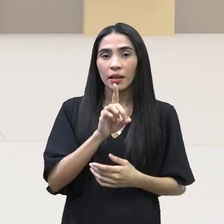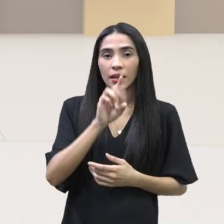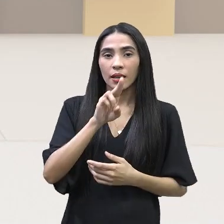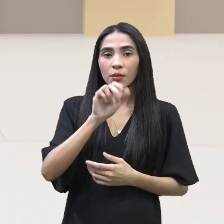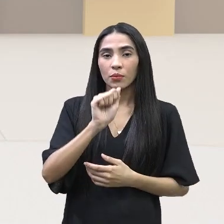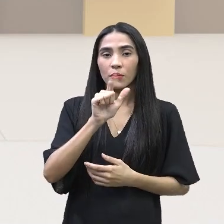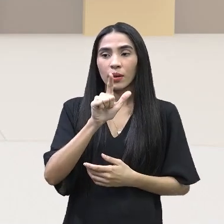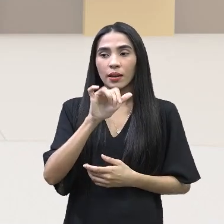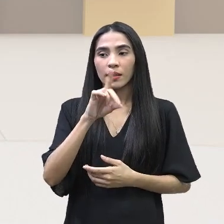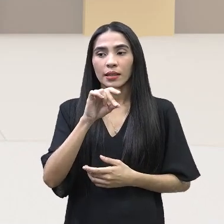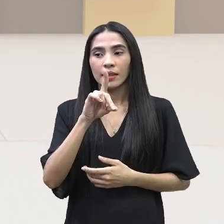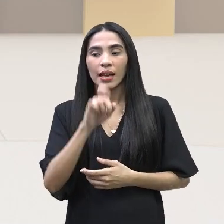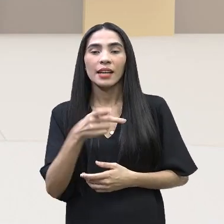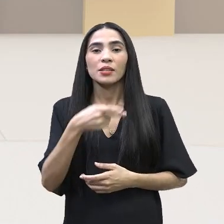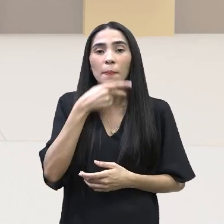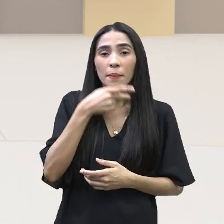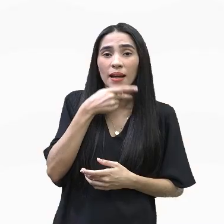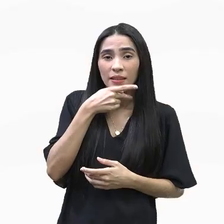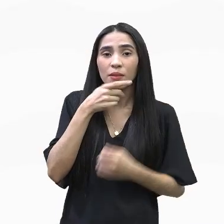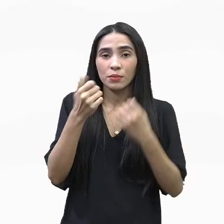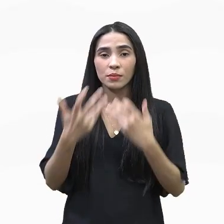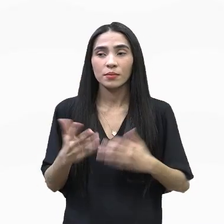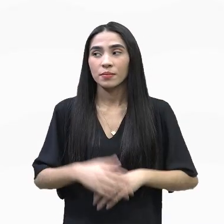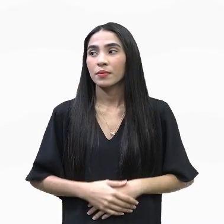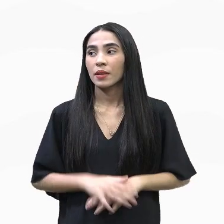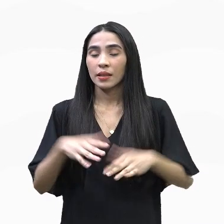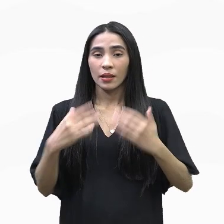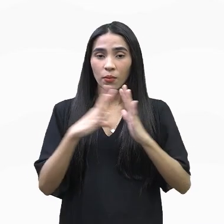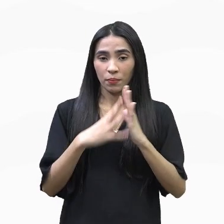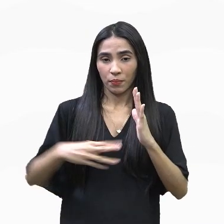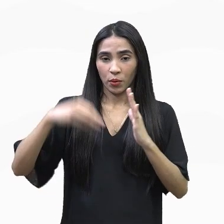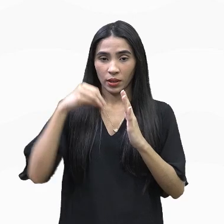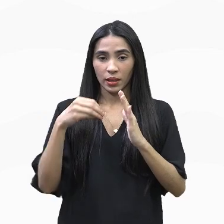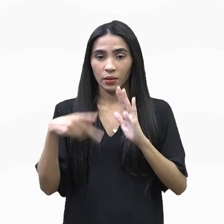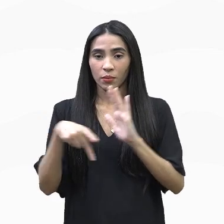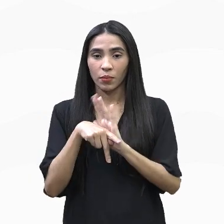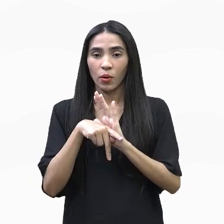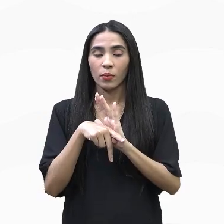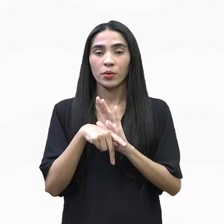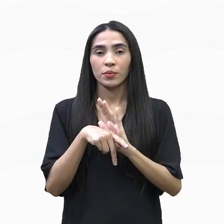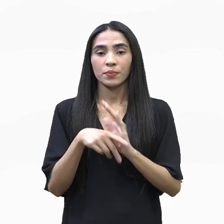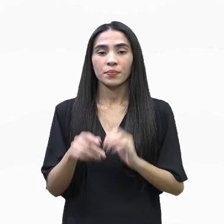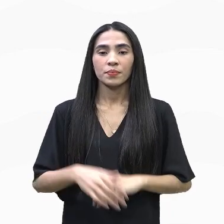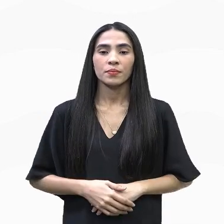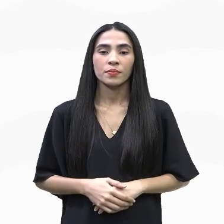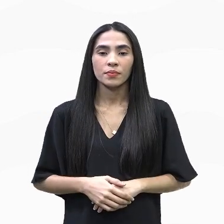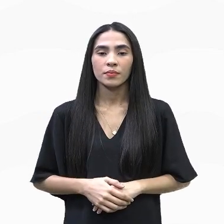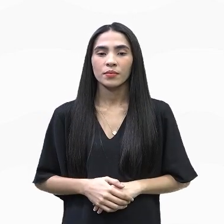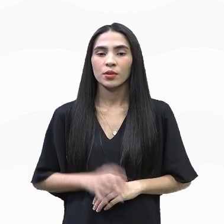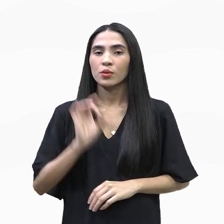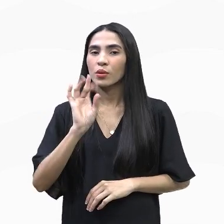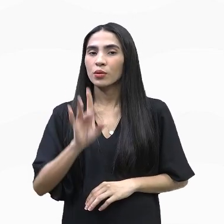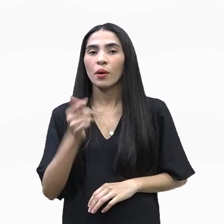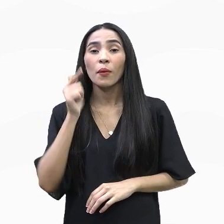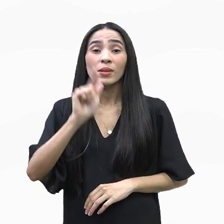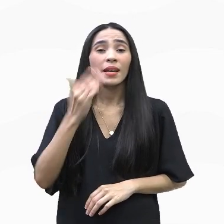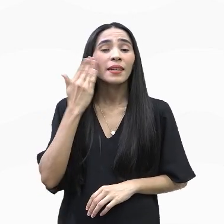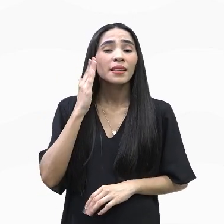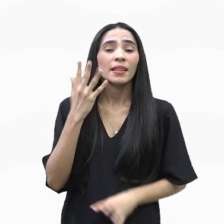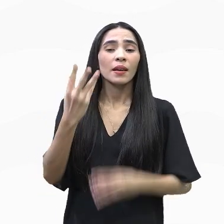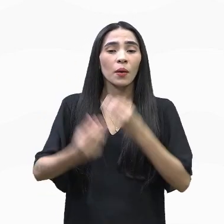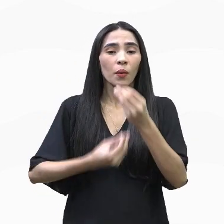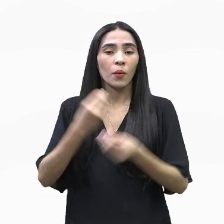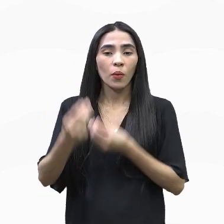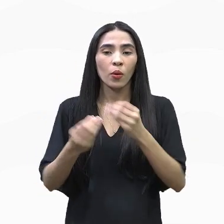olha só, vamos ver aqui que estes modelos duais, eles só podem ser entendidos como o que, gente?